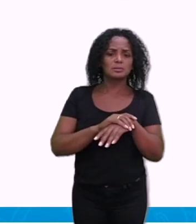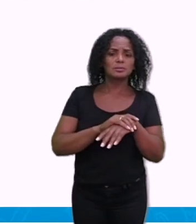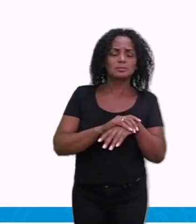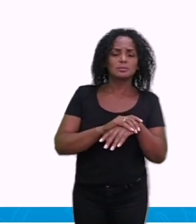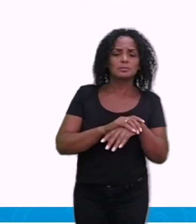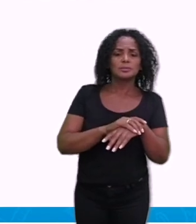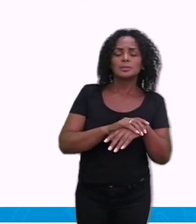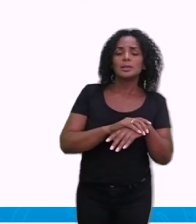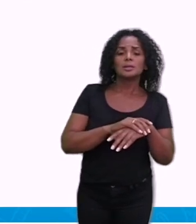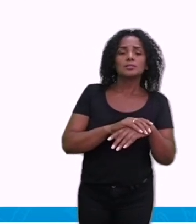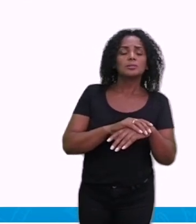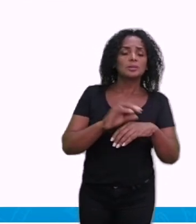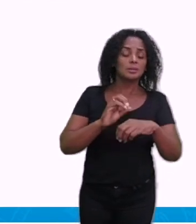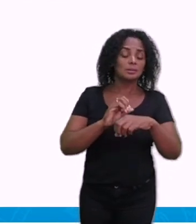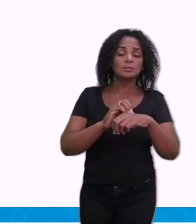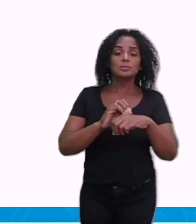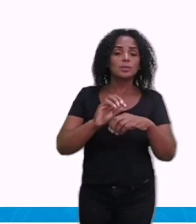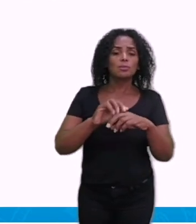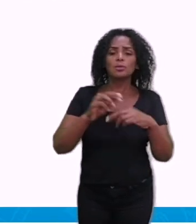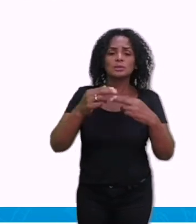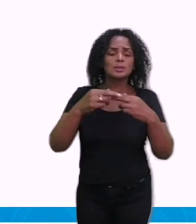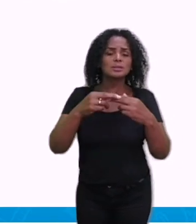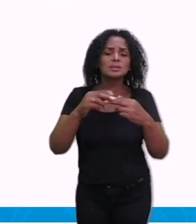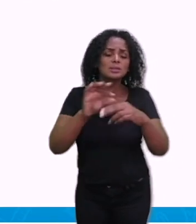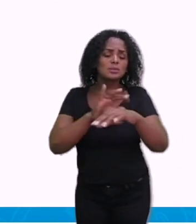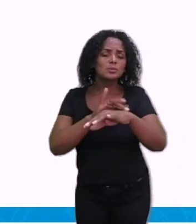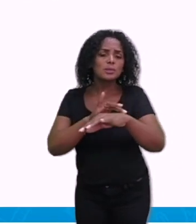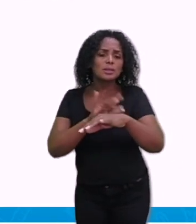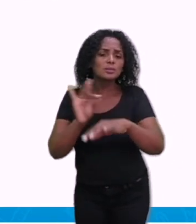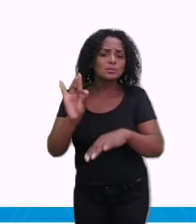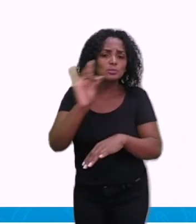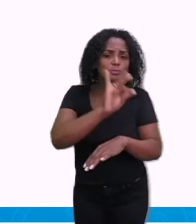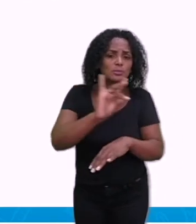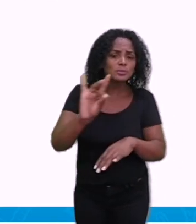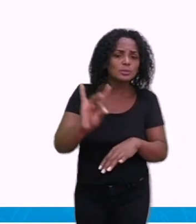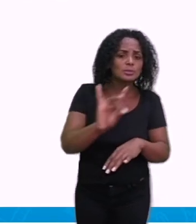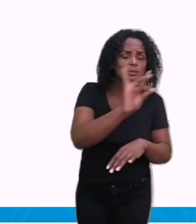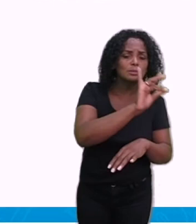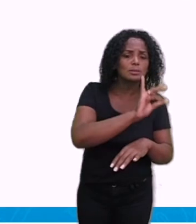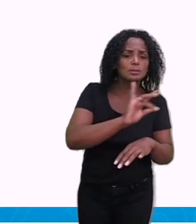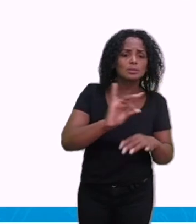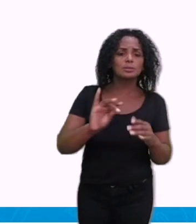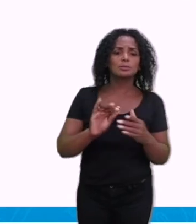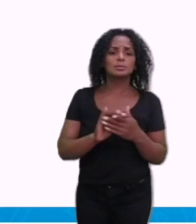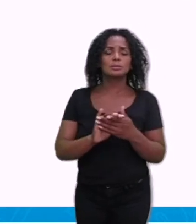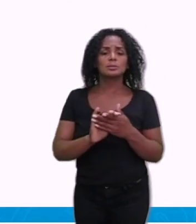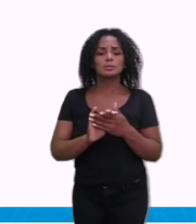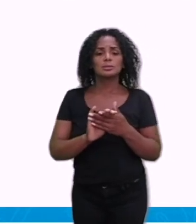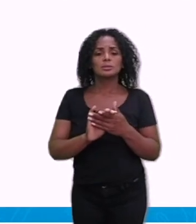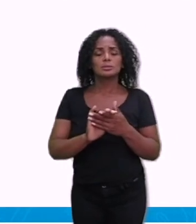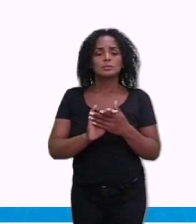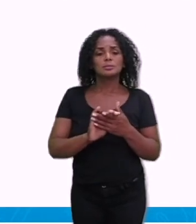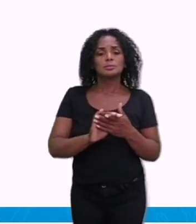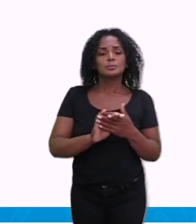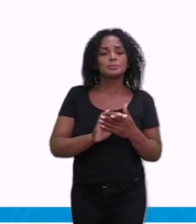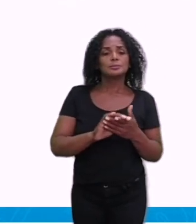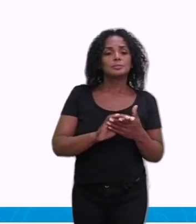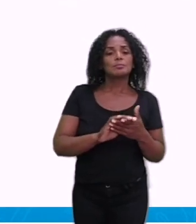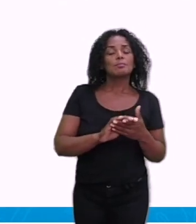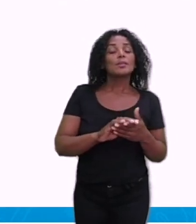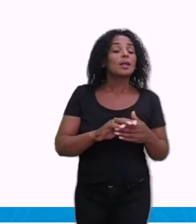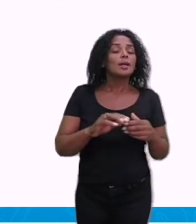zika vírus, não, ela é baixa. As dores, aqui na dengue, ela é moderada, mas já na